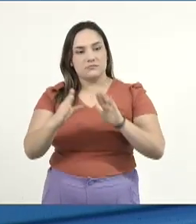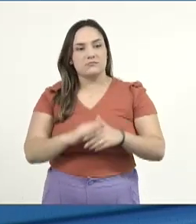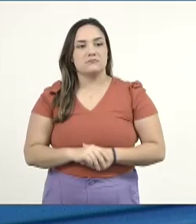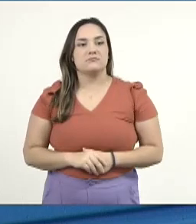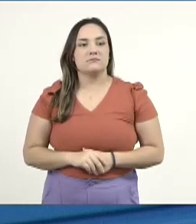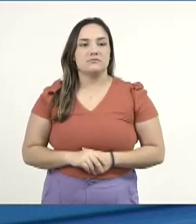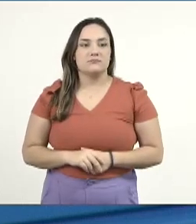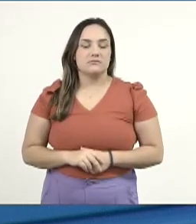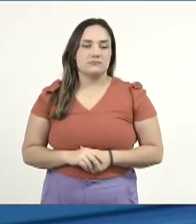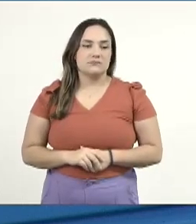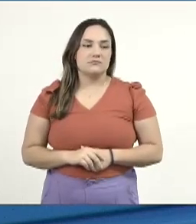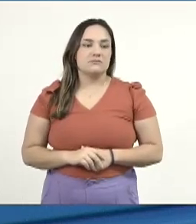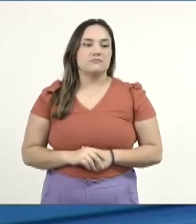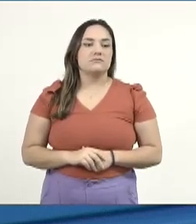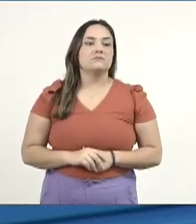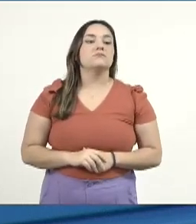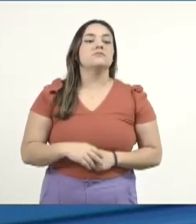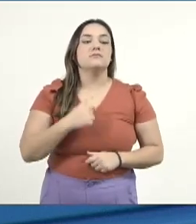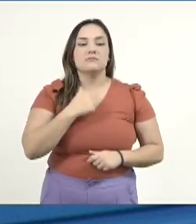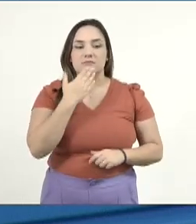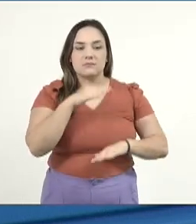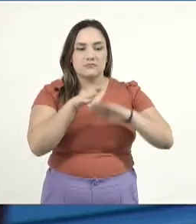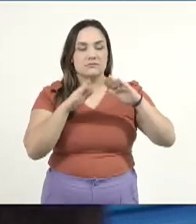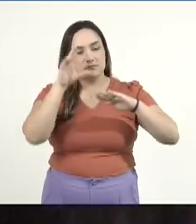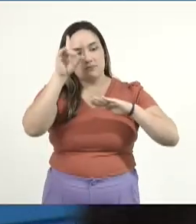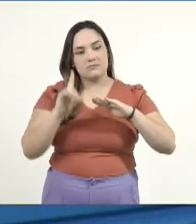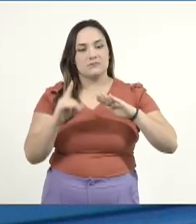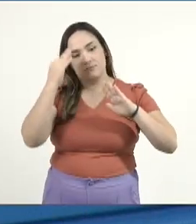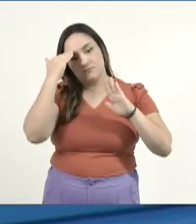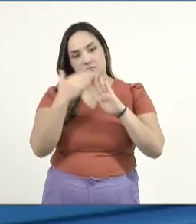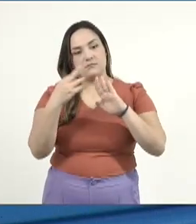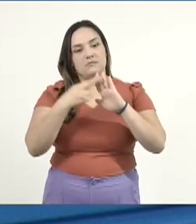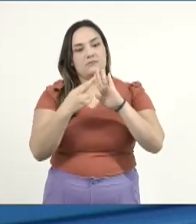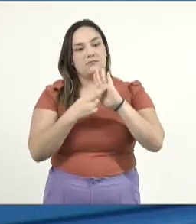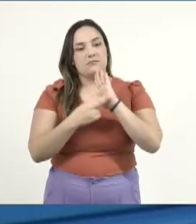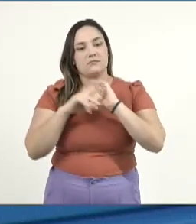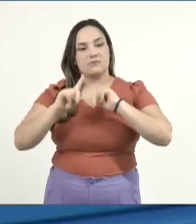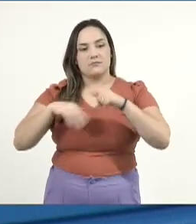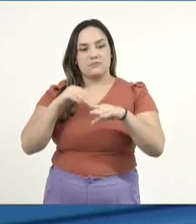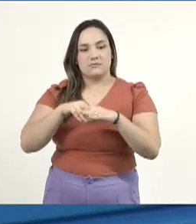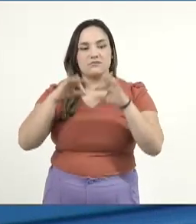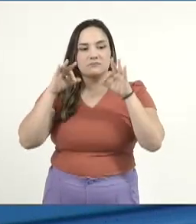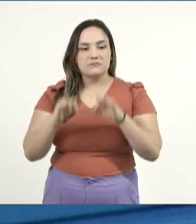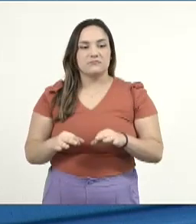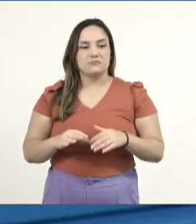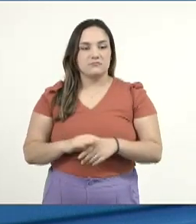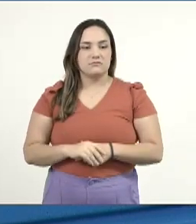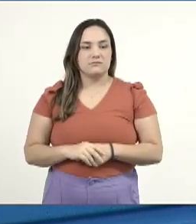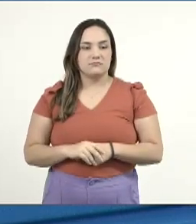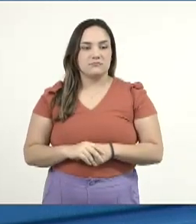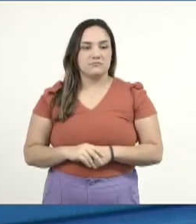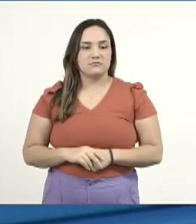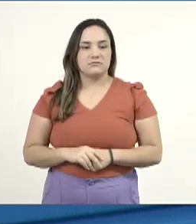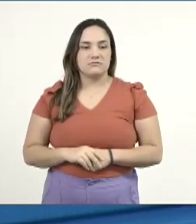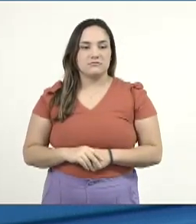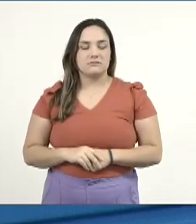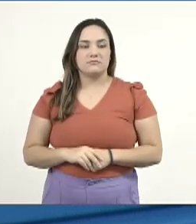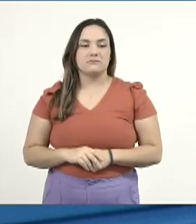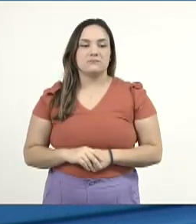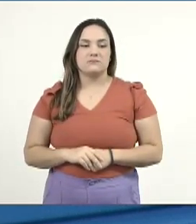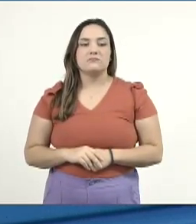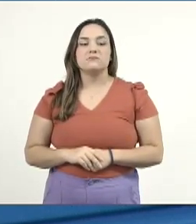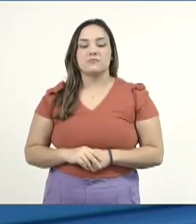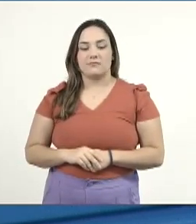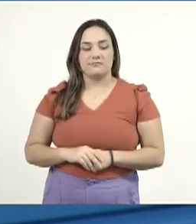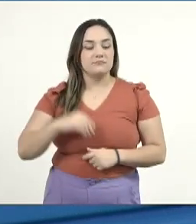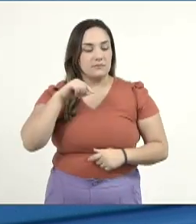a mesa observada, as disposições regimentais e após ouvido o colendo plenário, sejam encaminhados